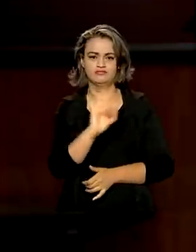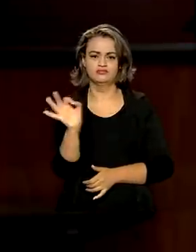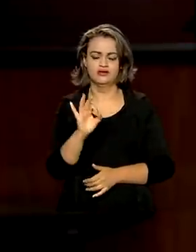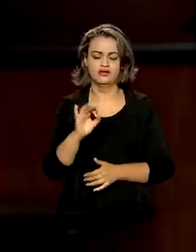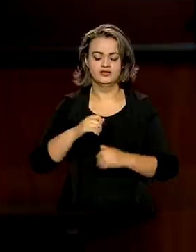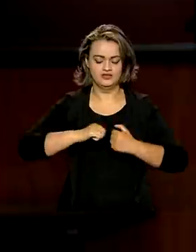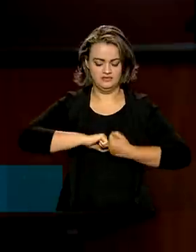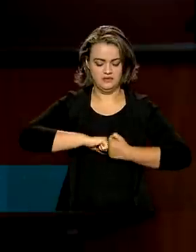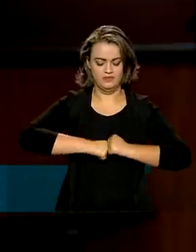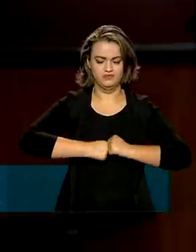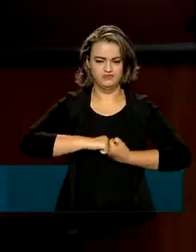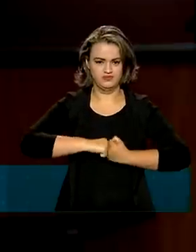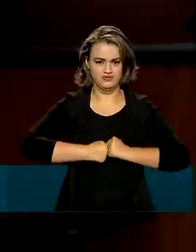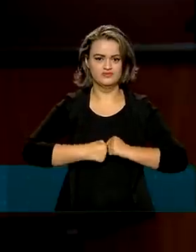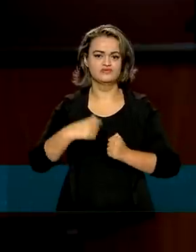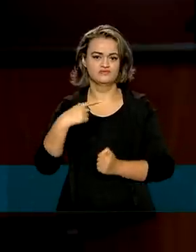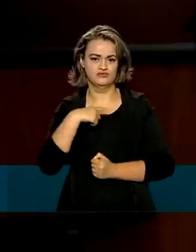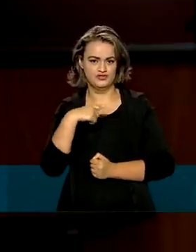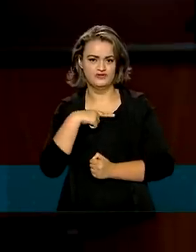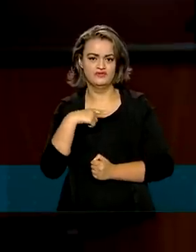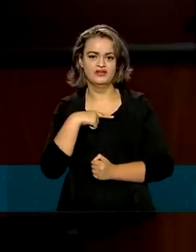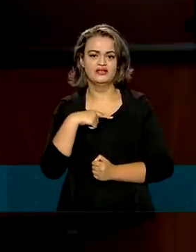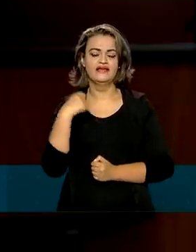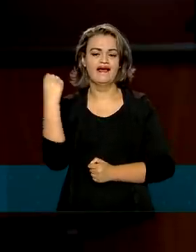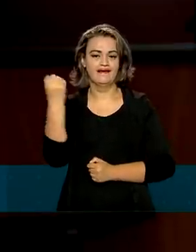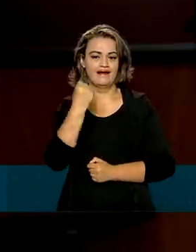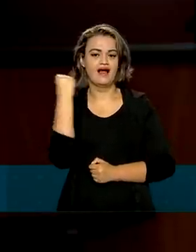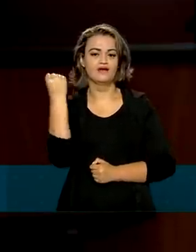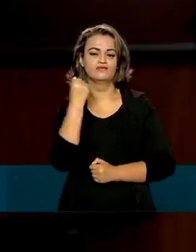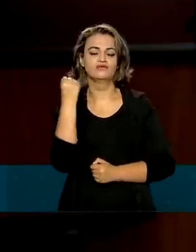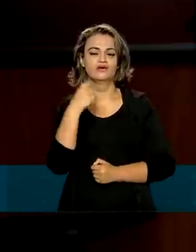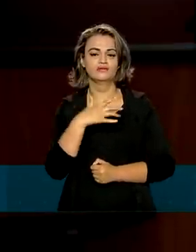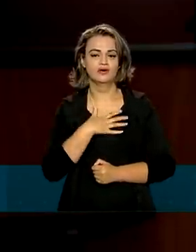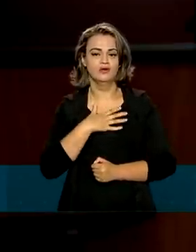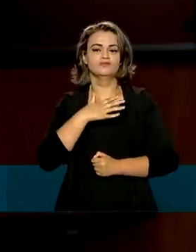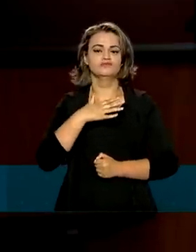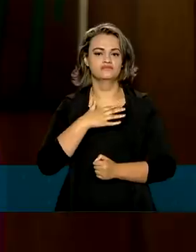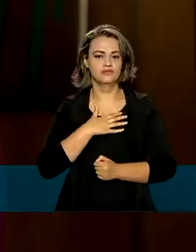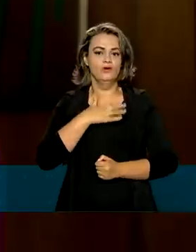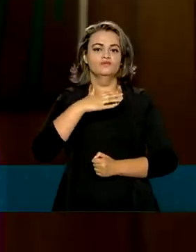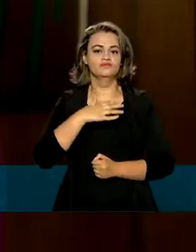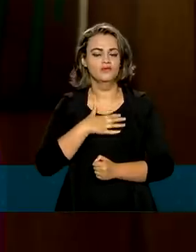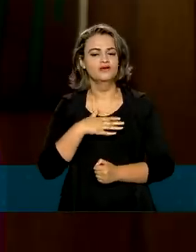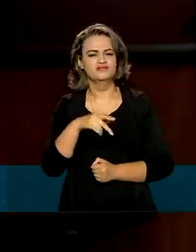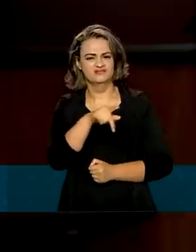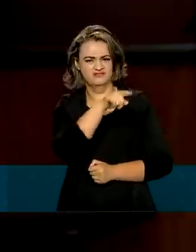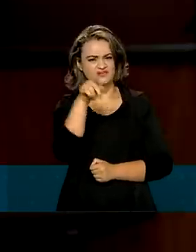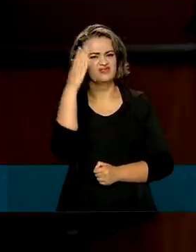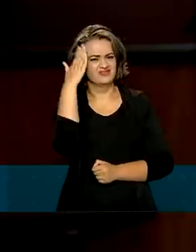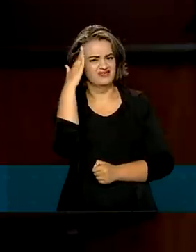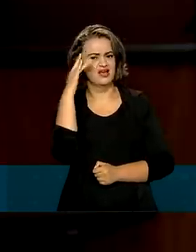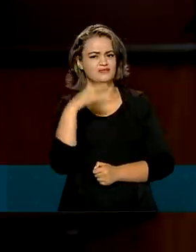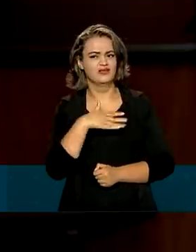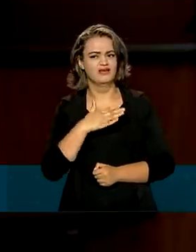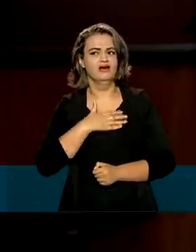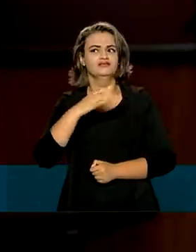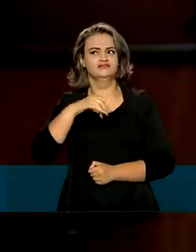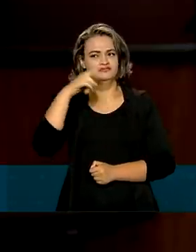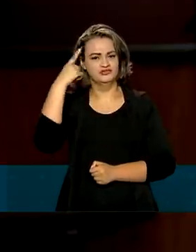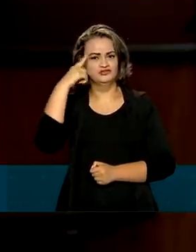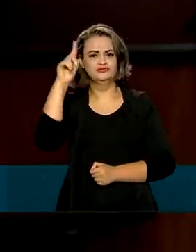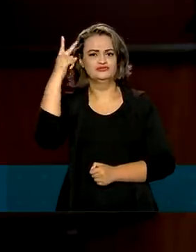obstrução intestinal que foi agravada com a crise de soluço. Só quem já teve soluço por vários dias